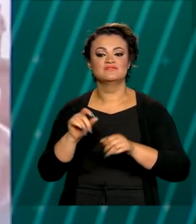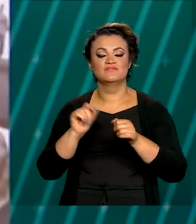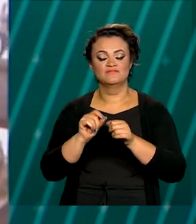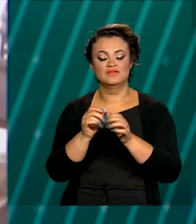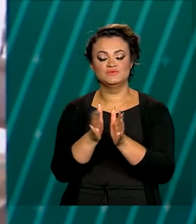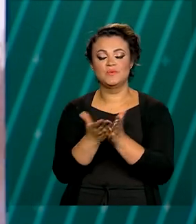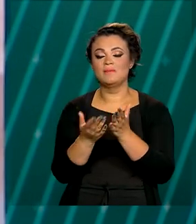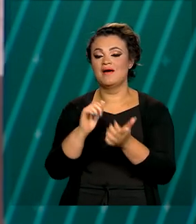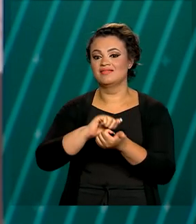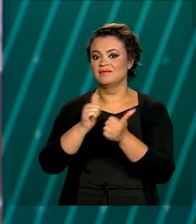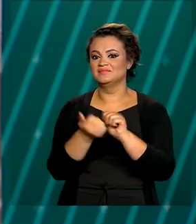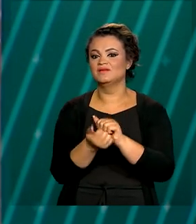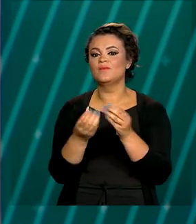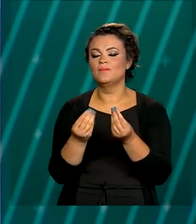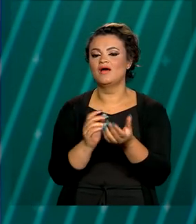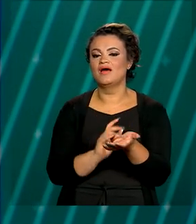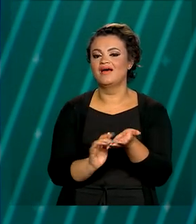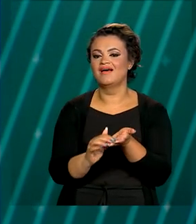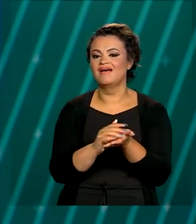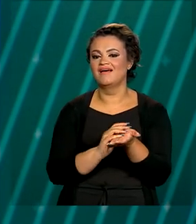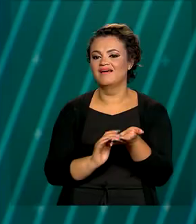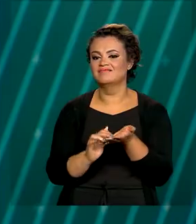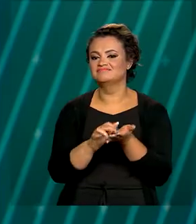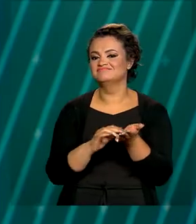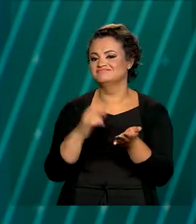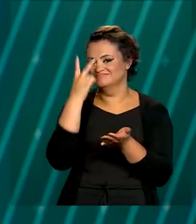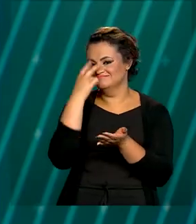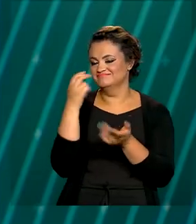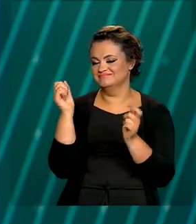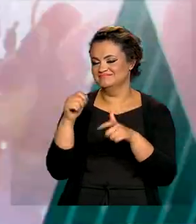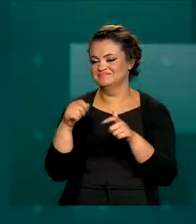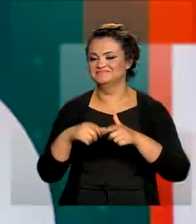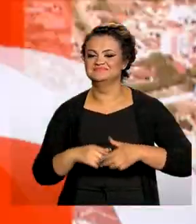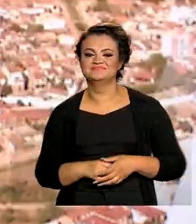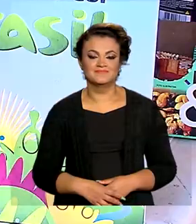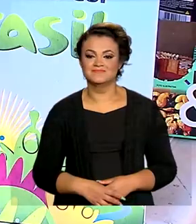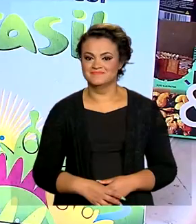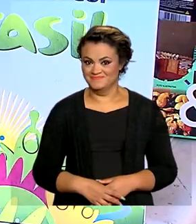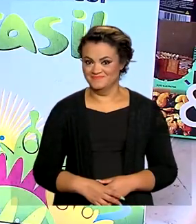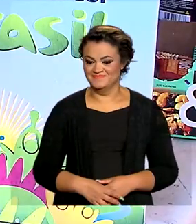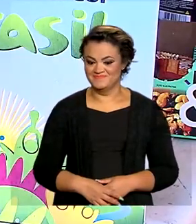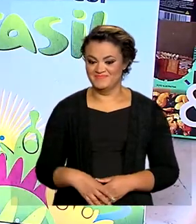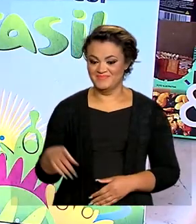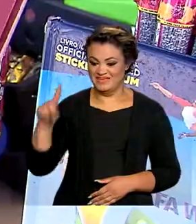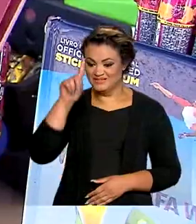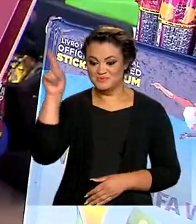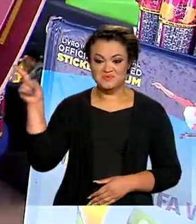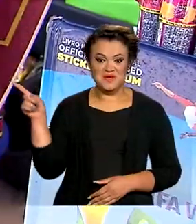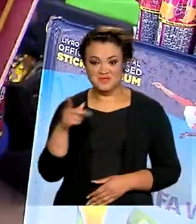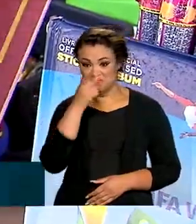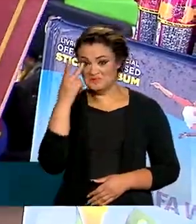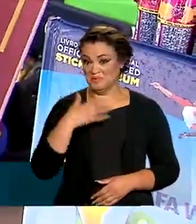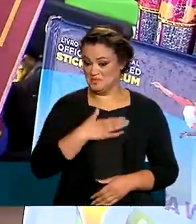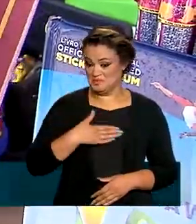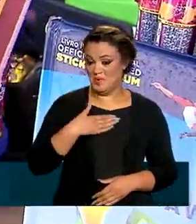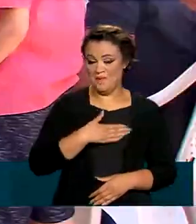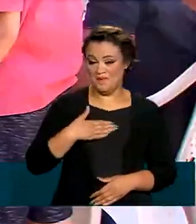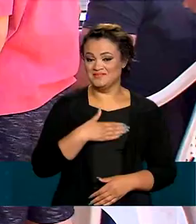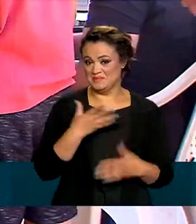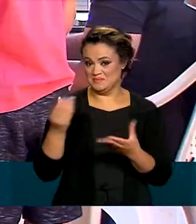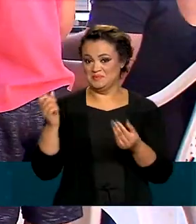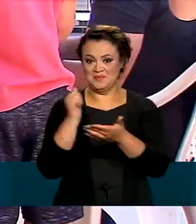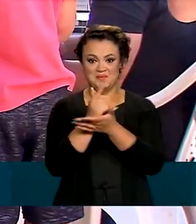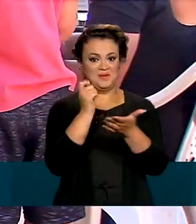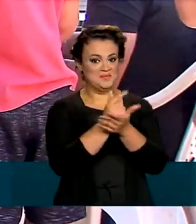adaptada em braile para atender aos deficientes visuais. Eles viraram febre e conquistaram